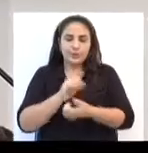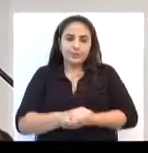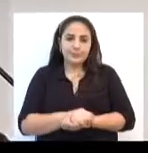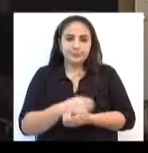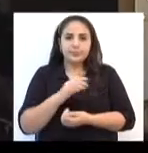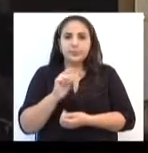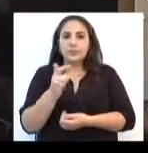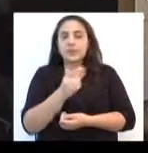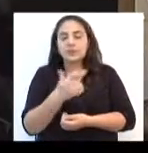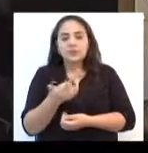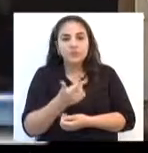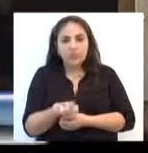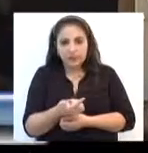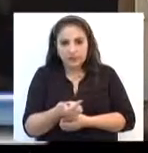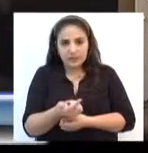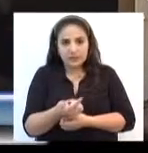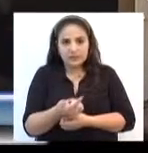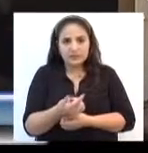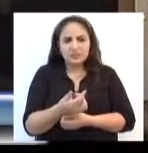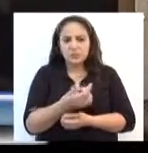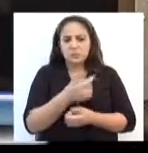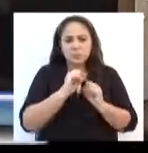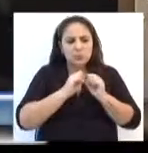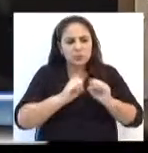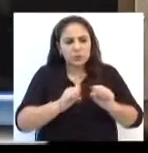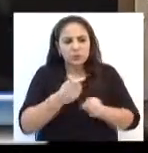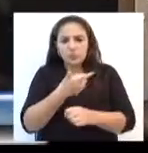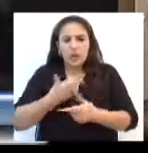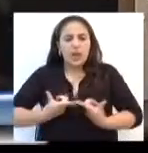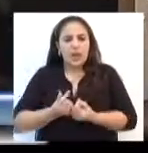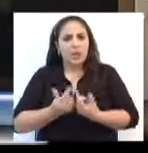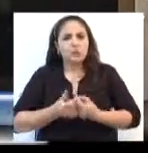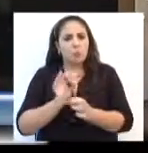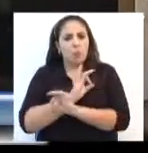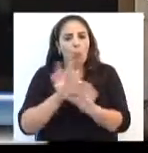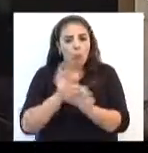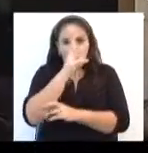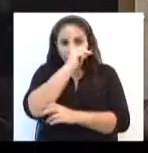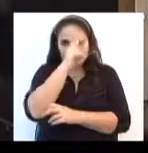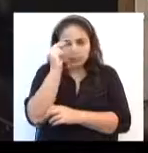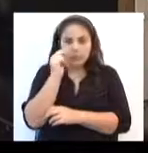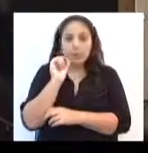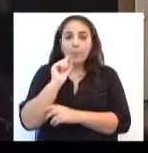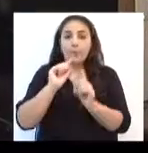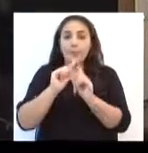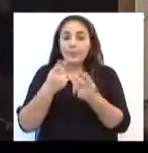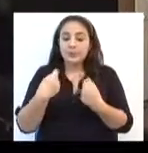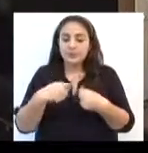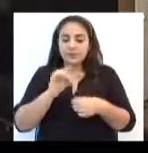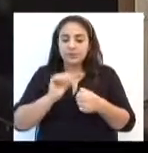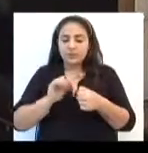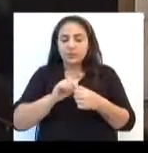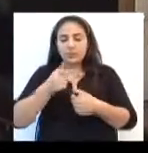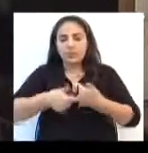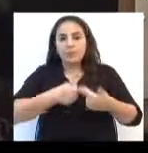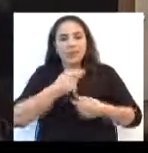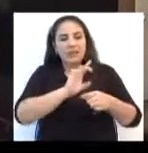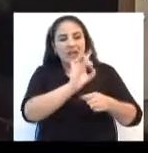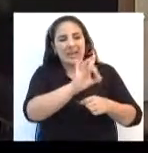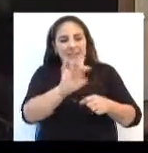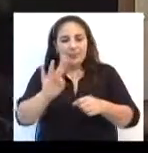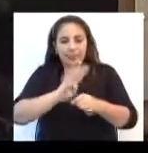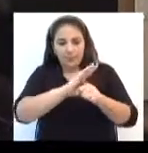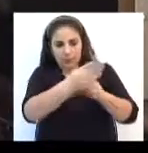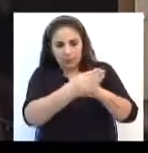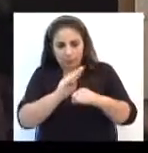Obras. Sem cargos, sem secretariado, sem despesa nenhuma para o município e que fizesse um trabalho bairro a